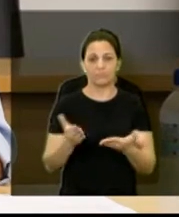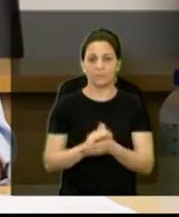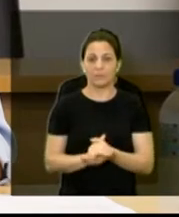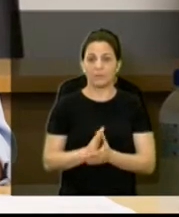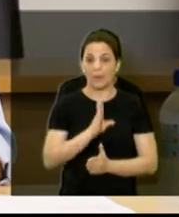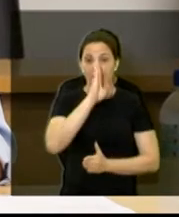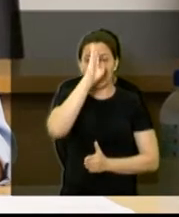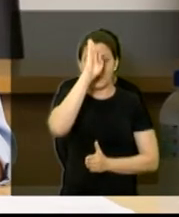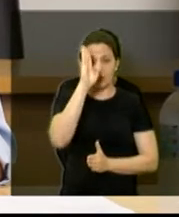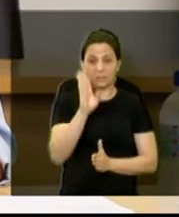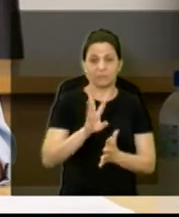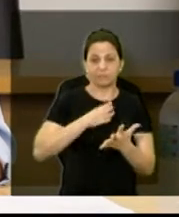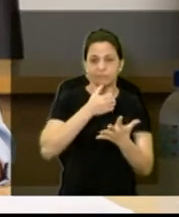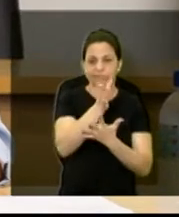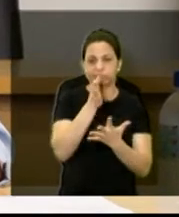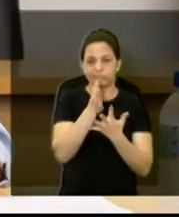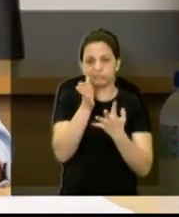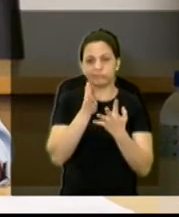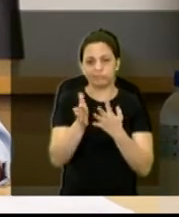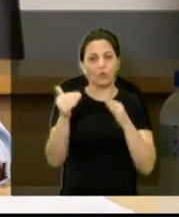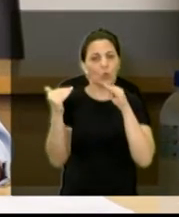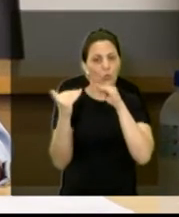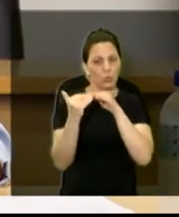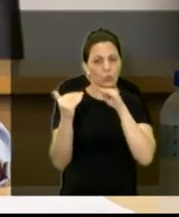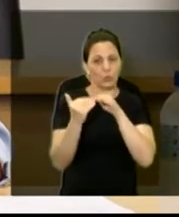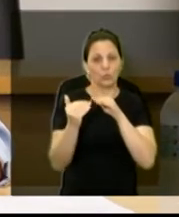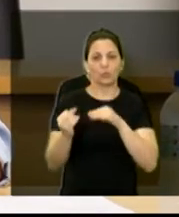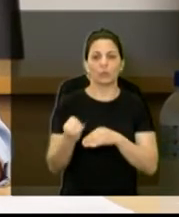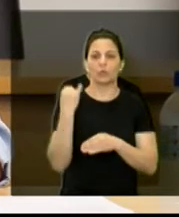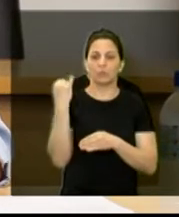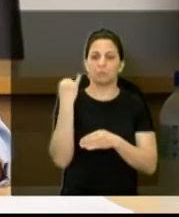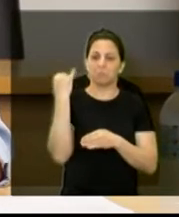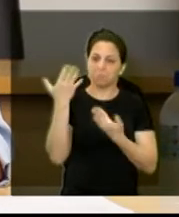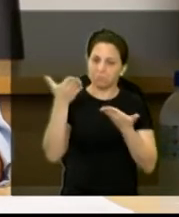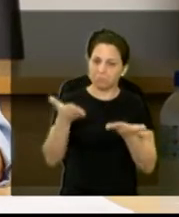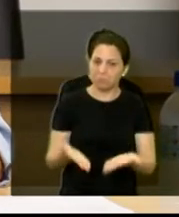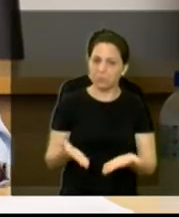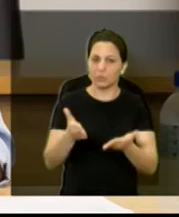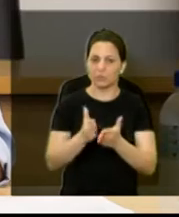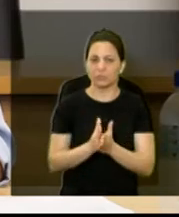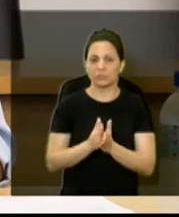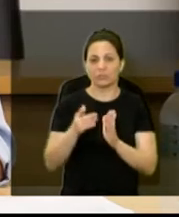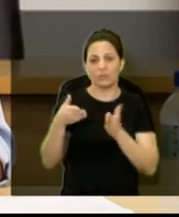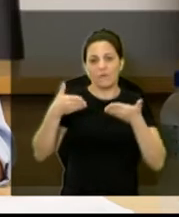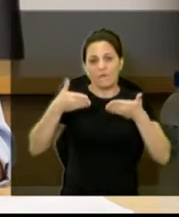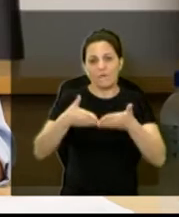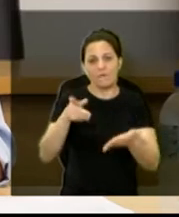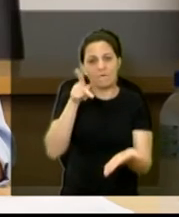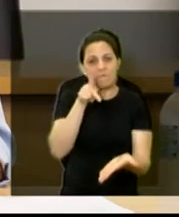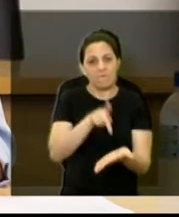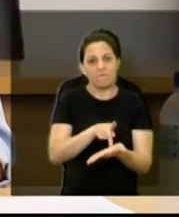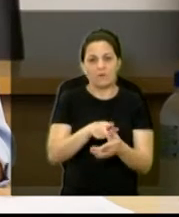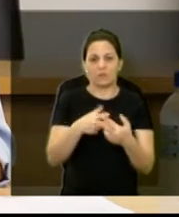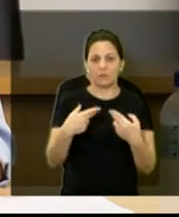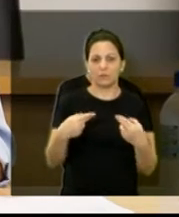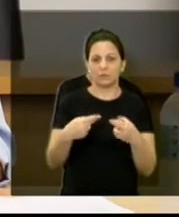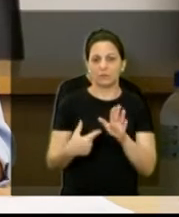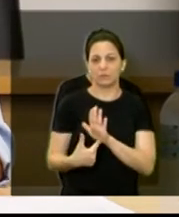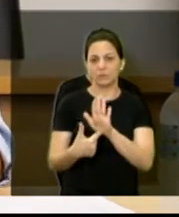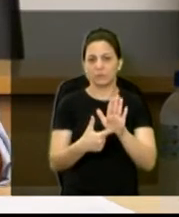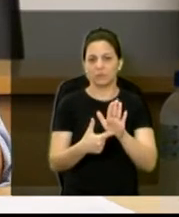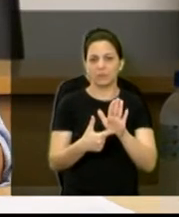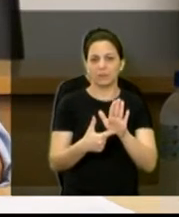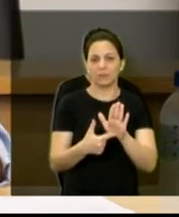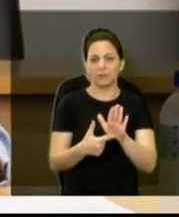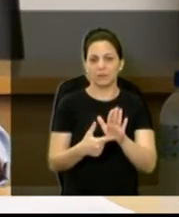suas prioridades aí, eu concordo com elas, são plenamente... São essas mesmo que acho que a gente tem que avançar.